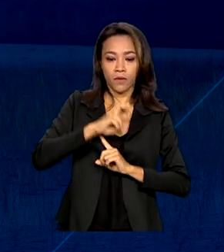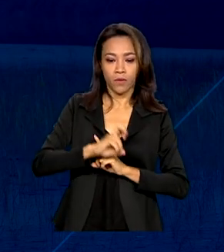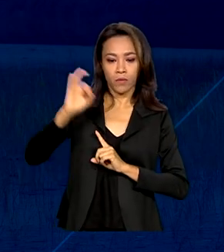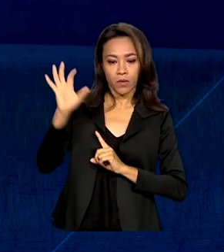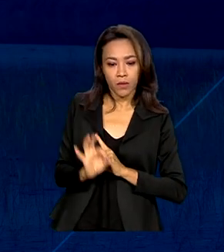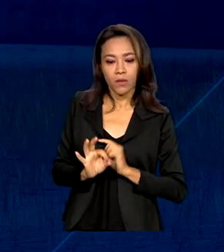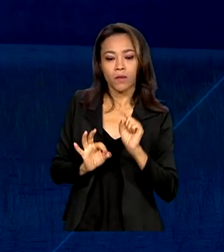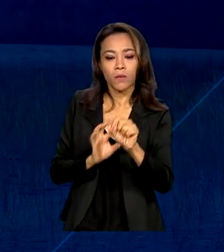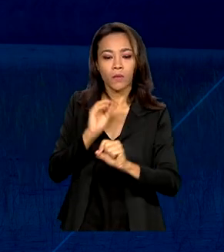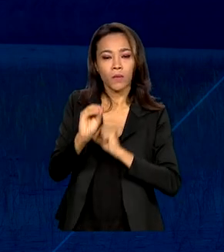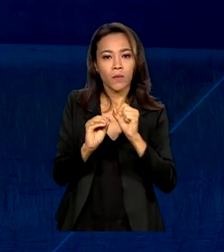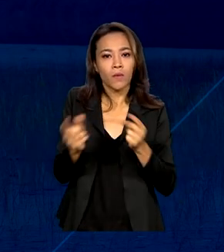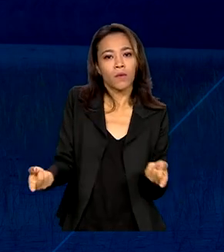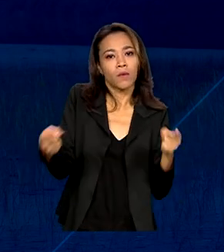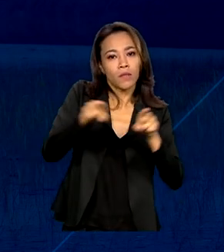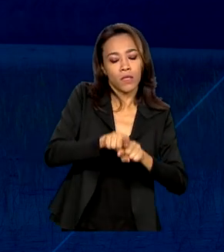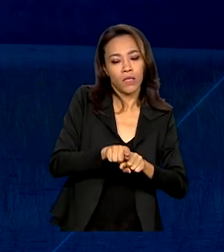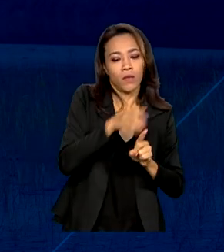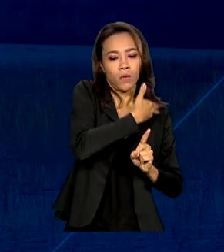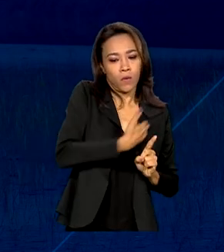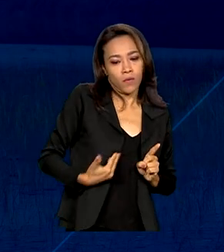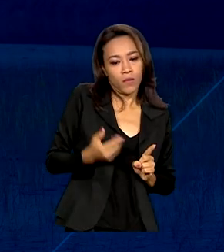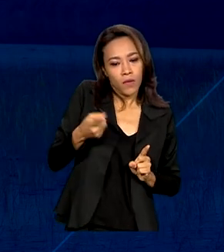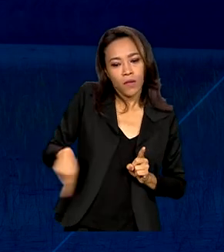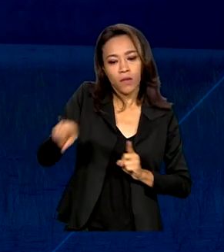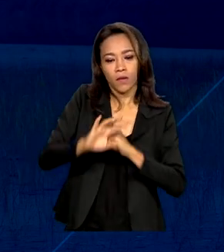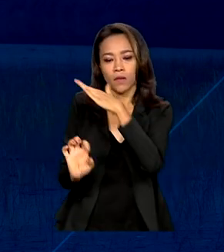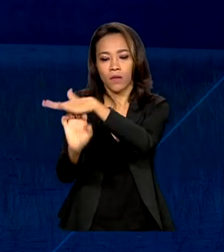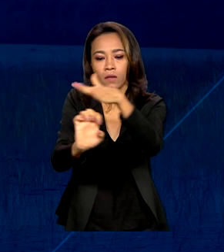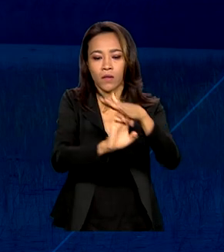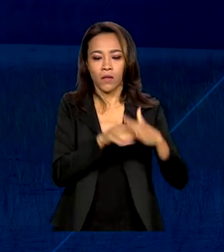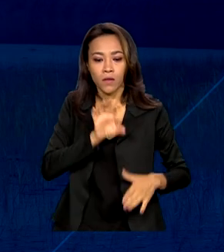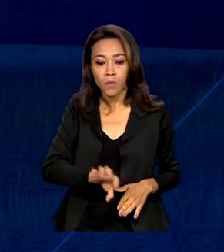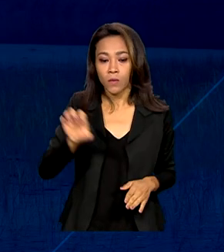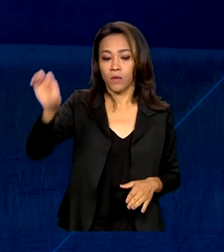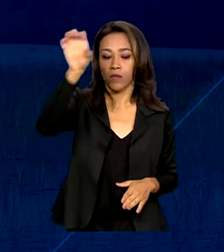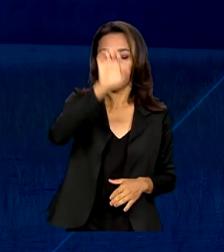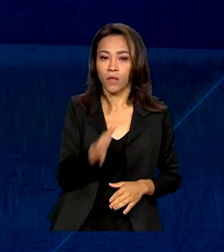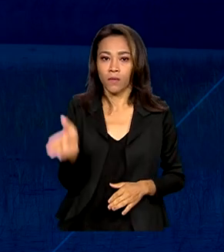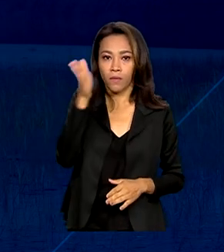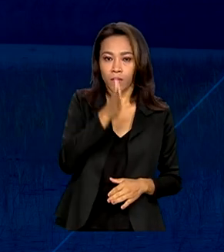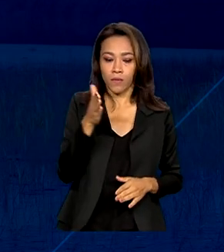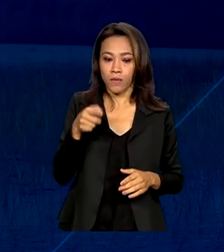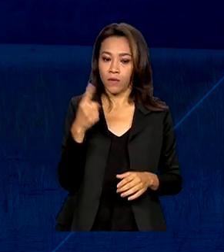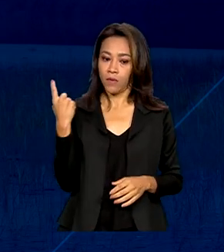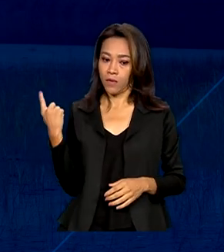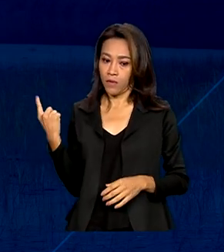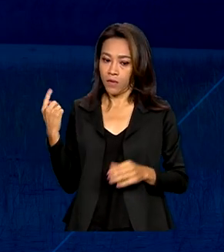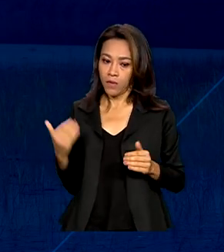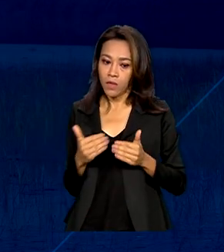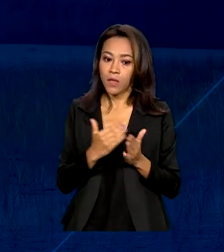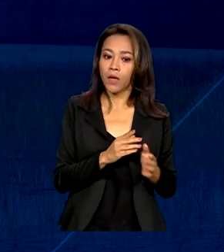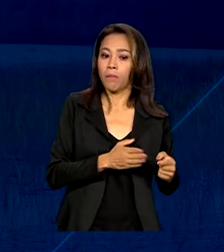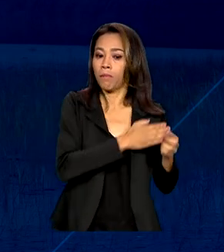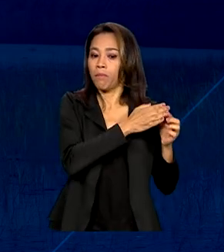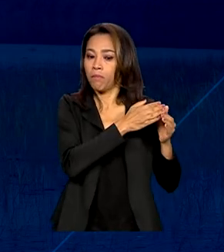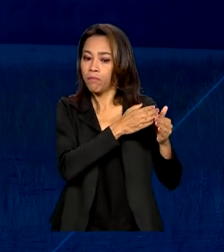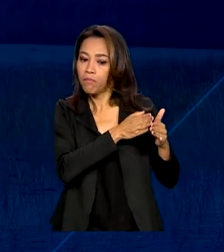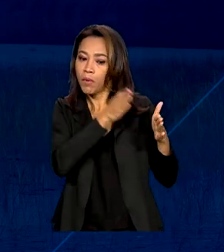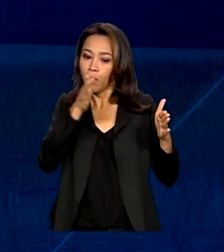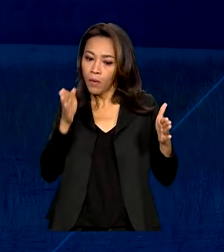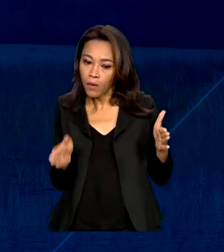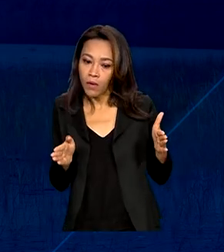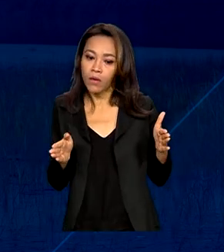realização de parcerias público-privadas pelos estados e a prorrogação do prazo para a regionalização até